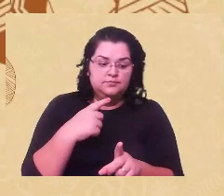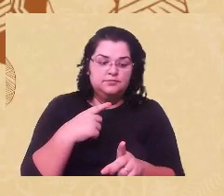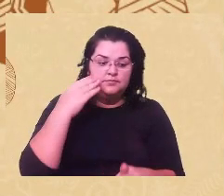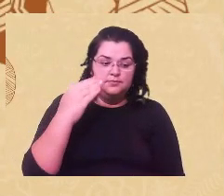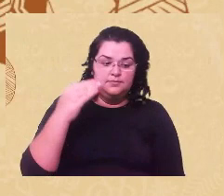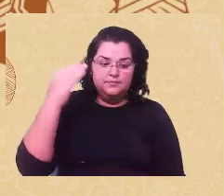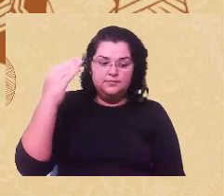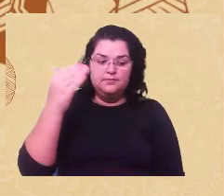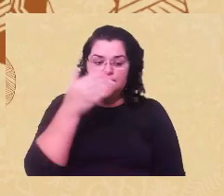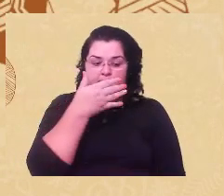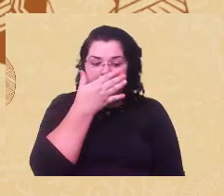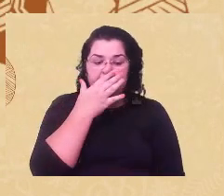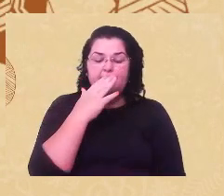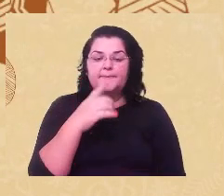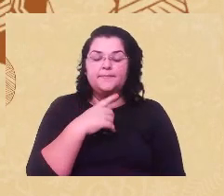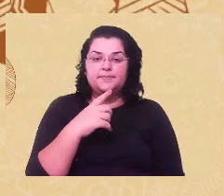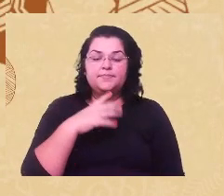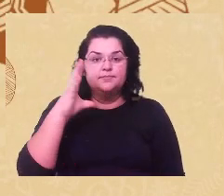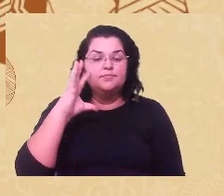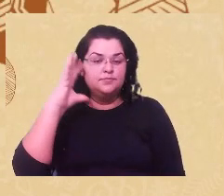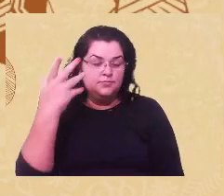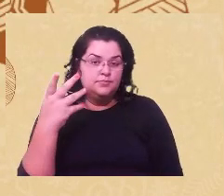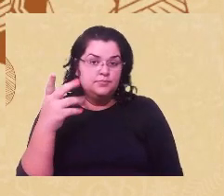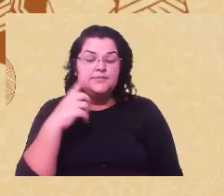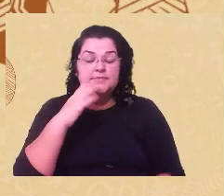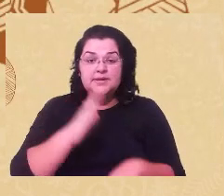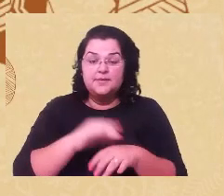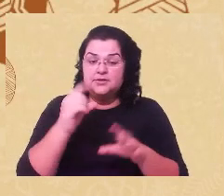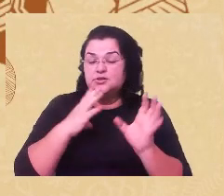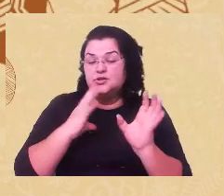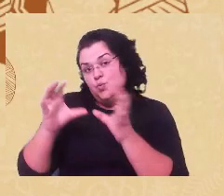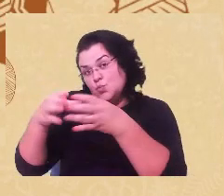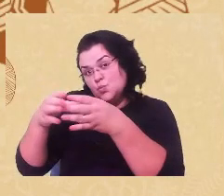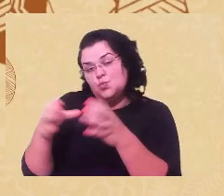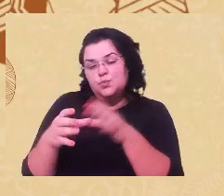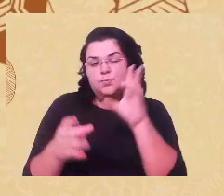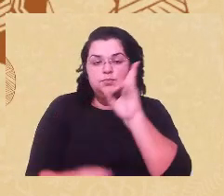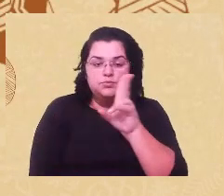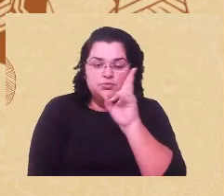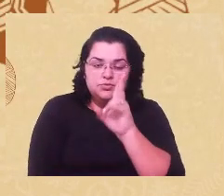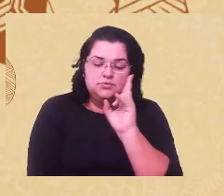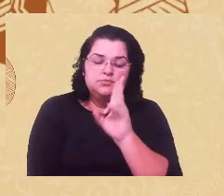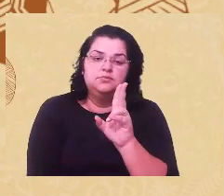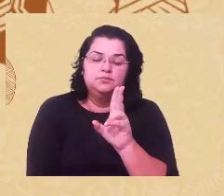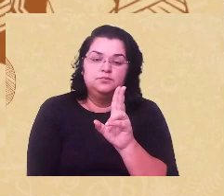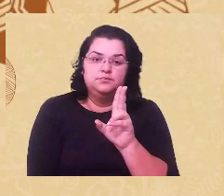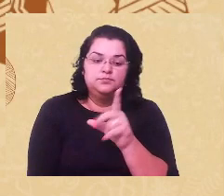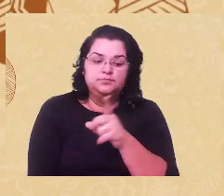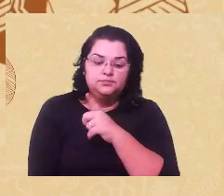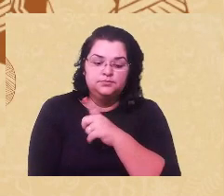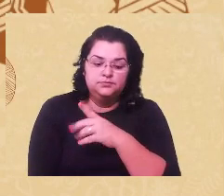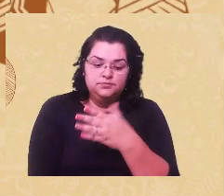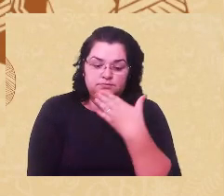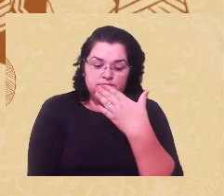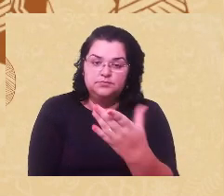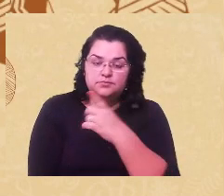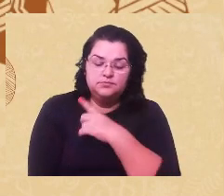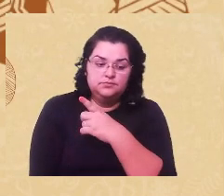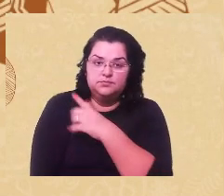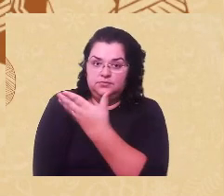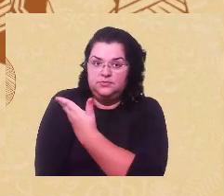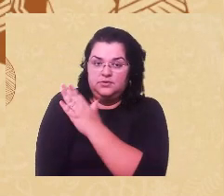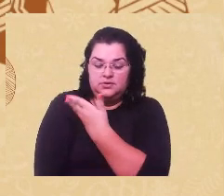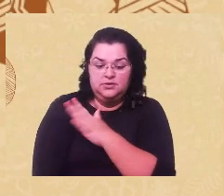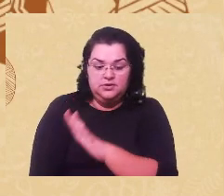cada vez mais grupos historicamente subjulgados, né, pelo racismo como inexistente